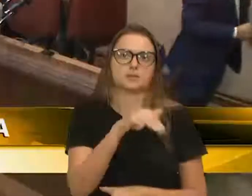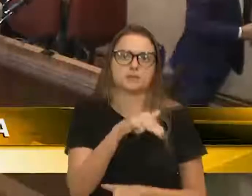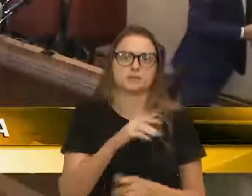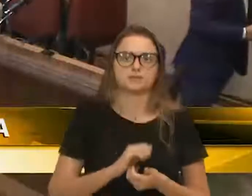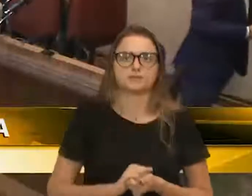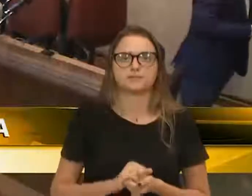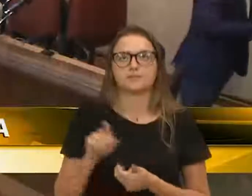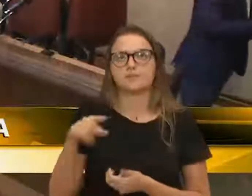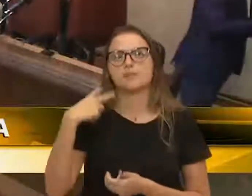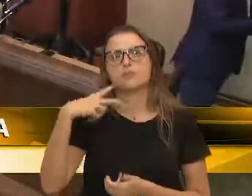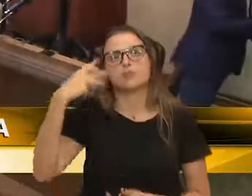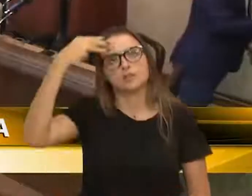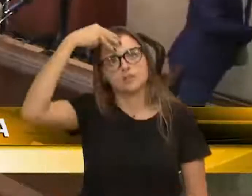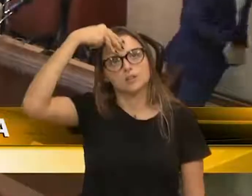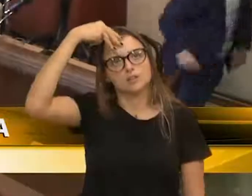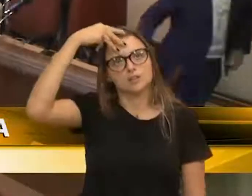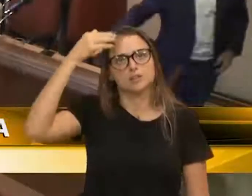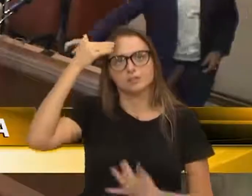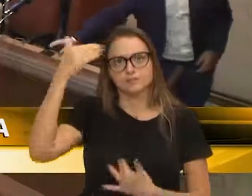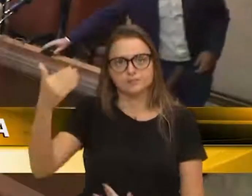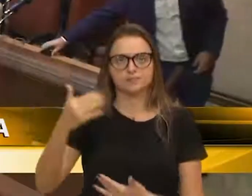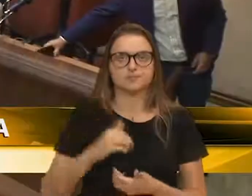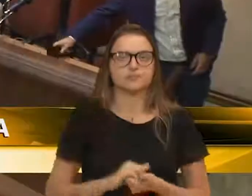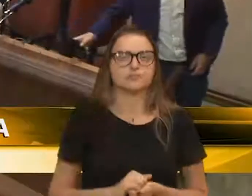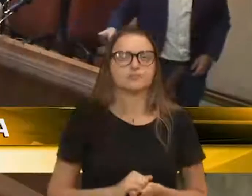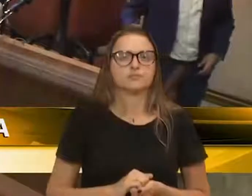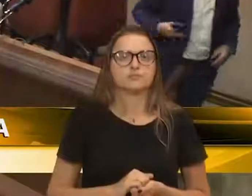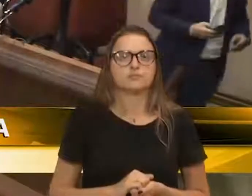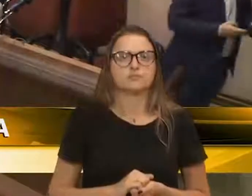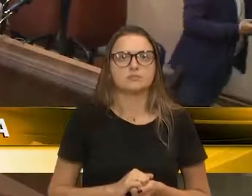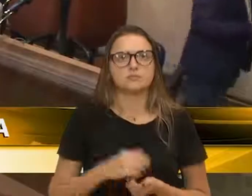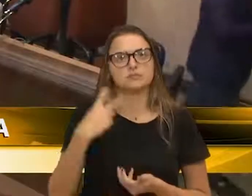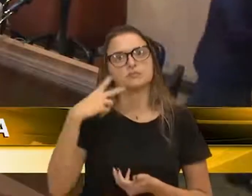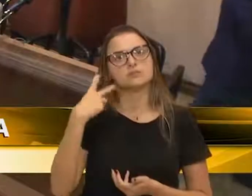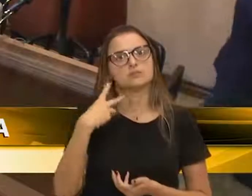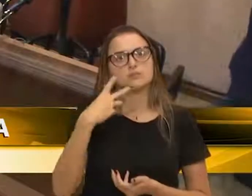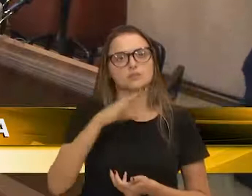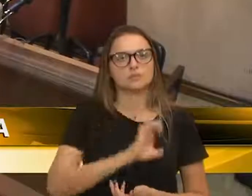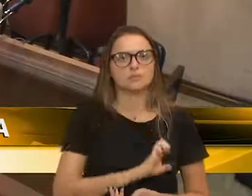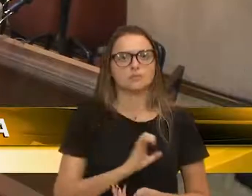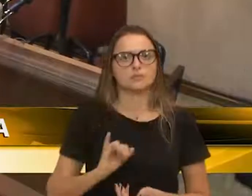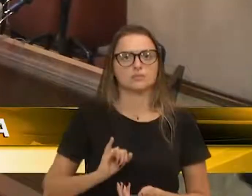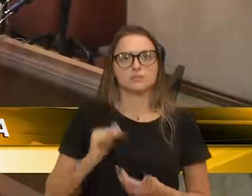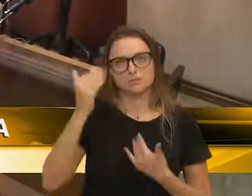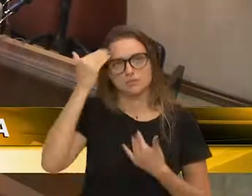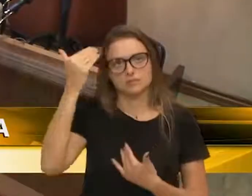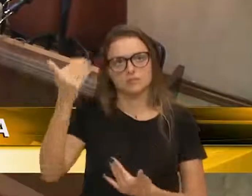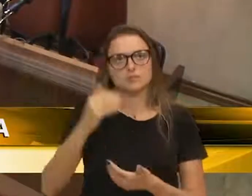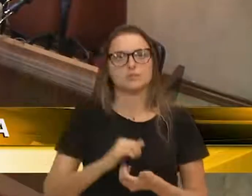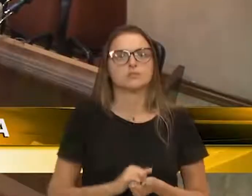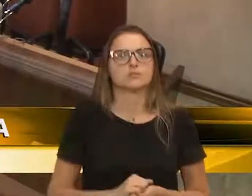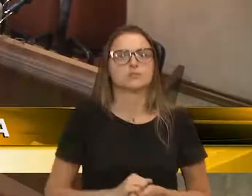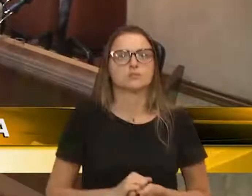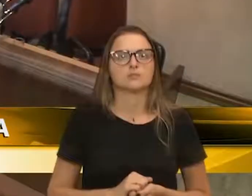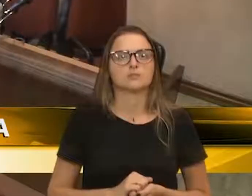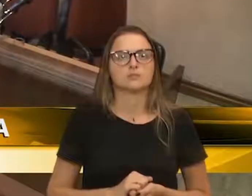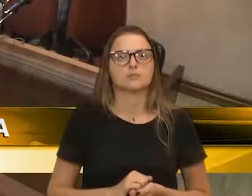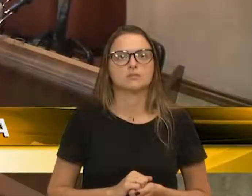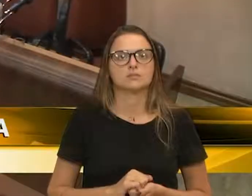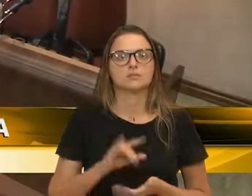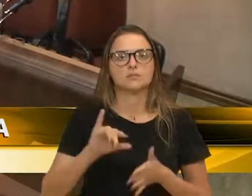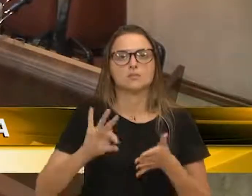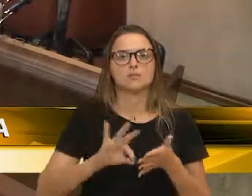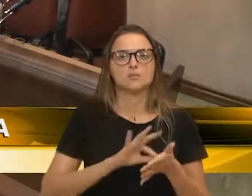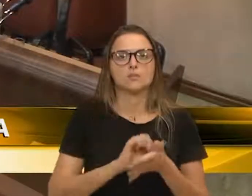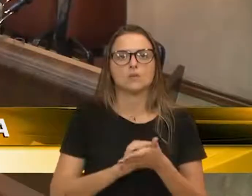Vereador Crico, agradece e abre mão. Vereador Ed Carlos, agradece. Última